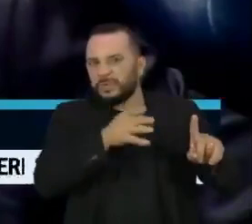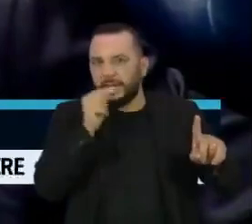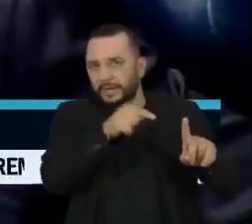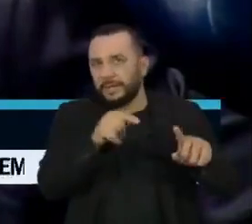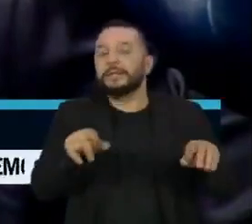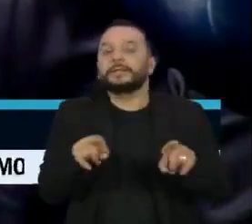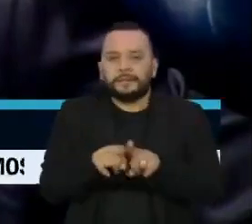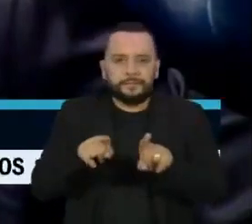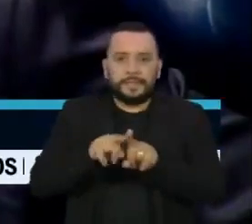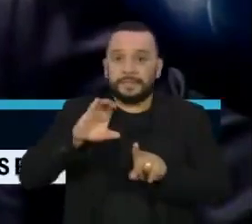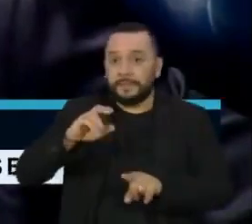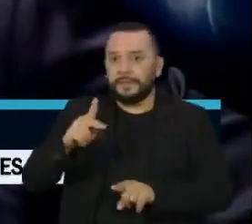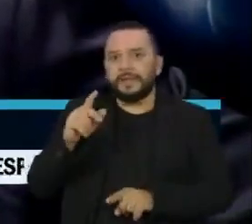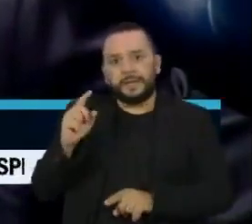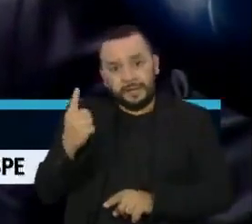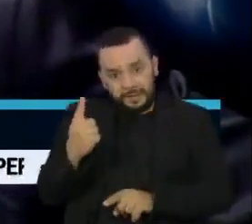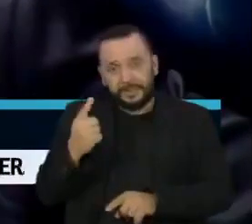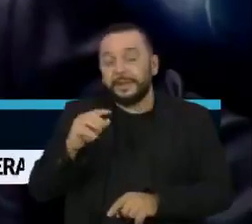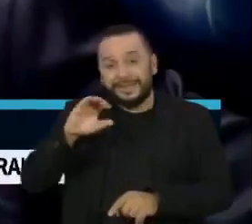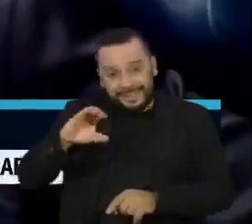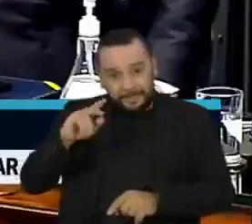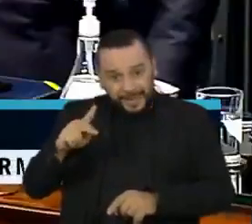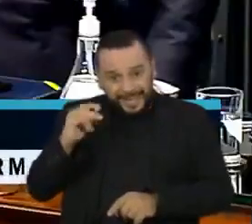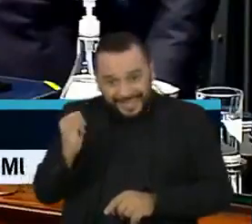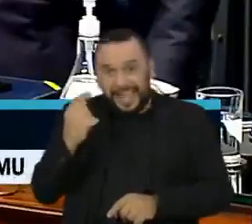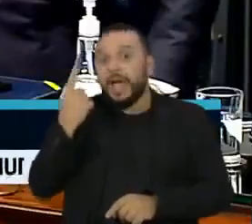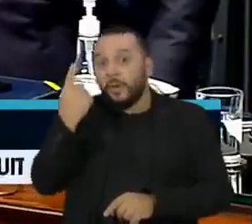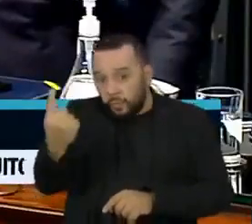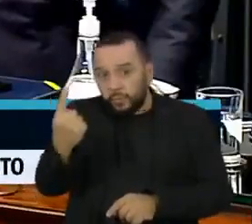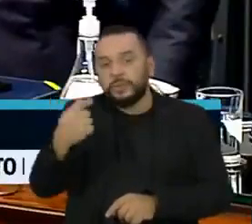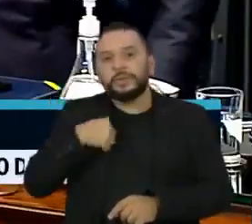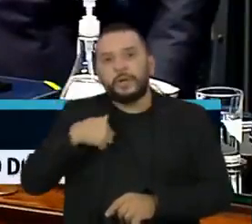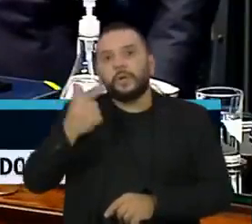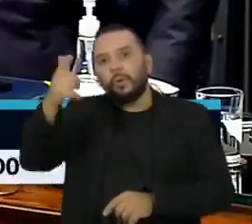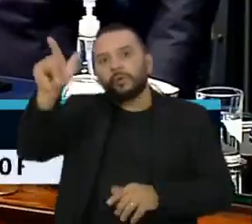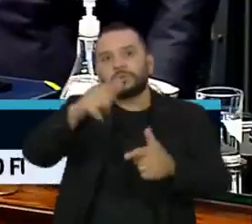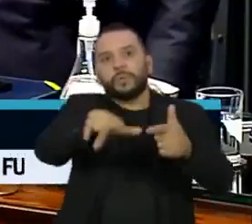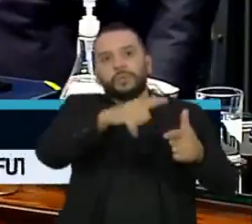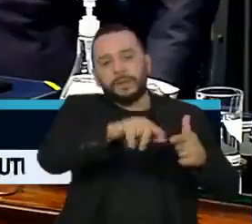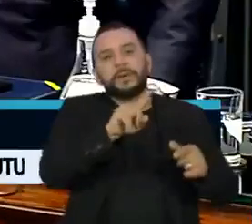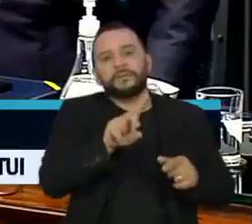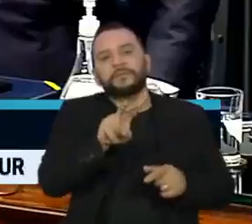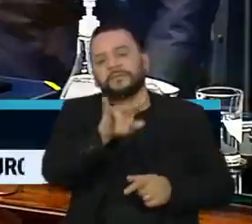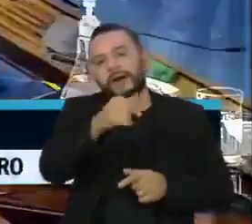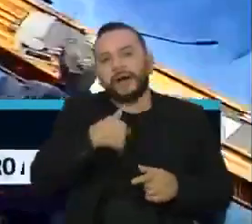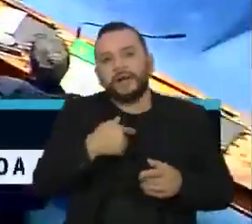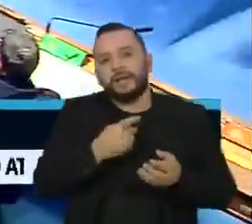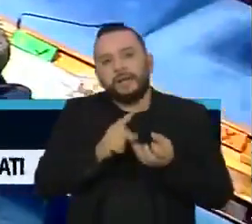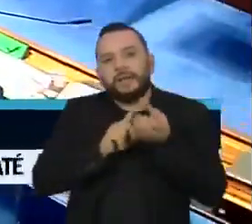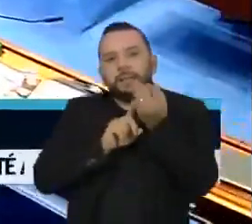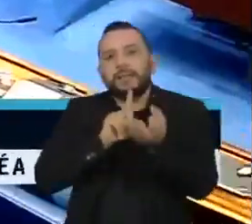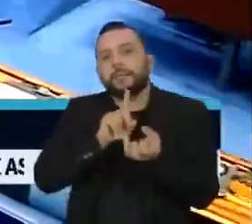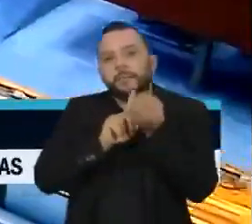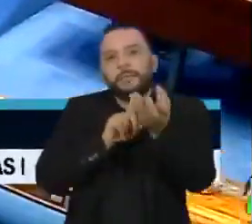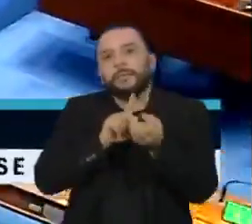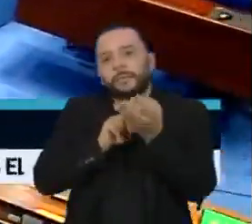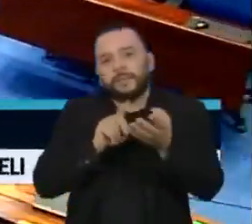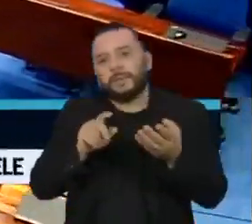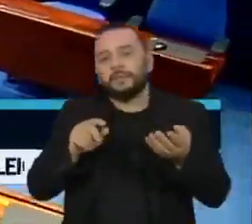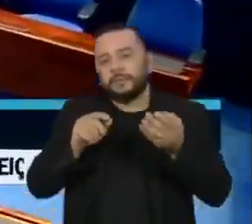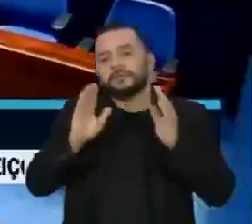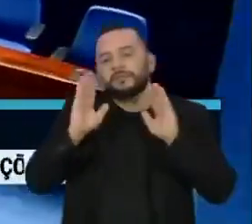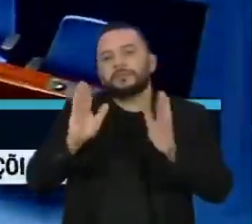CPI é apenas um deles, já que os integrantes da comissão querem chamar o militar para depor como testemunha. O objetivo é